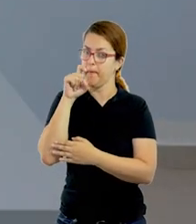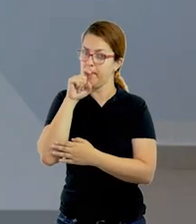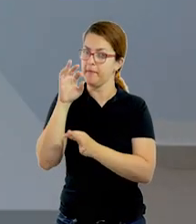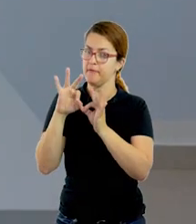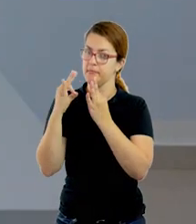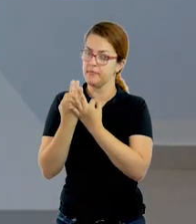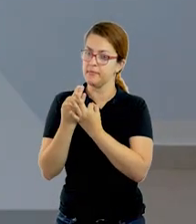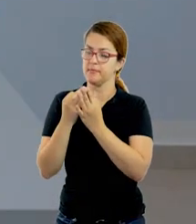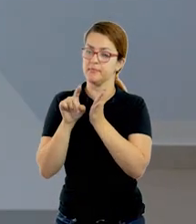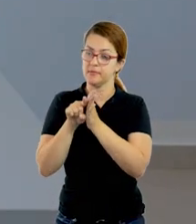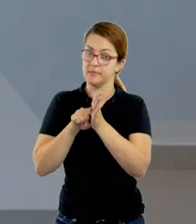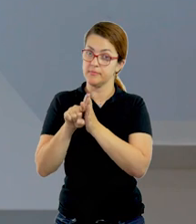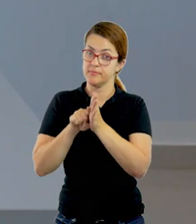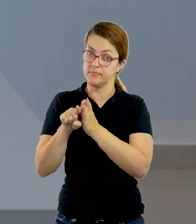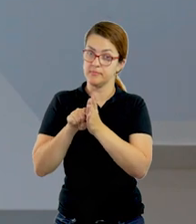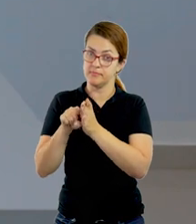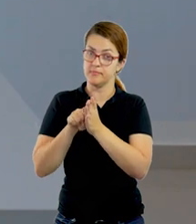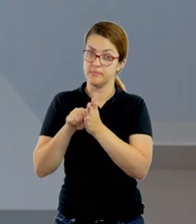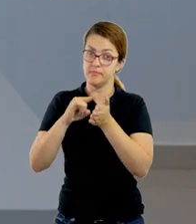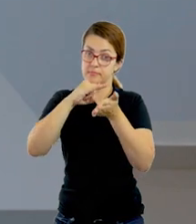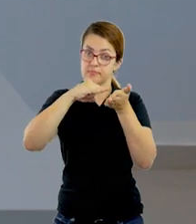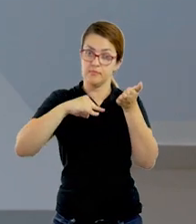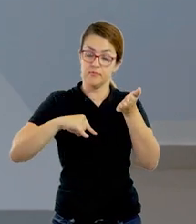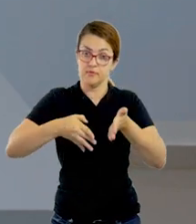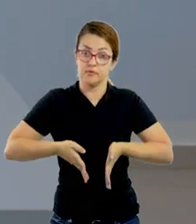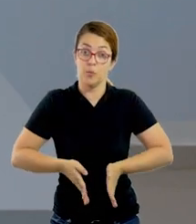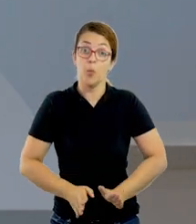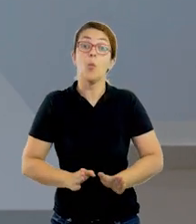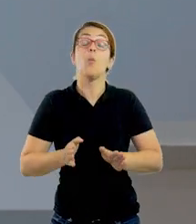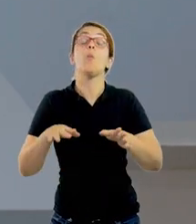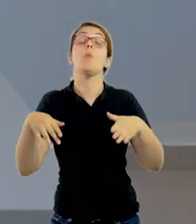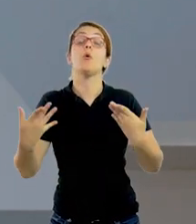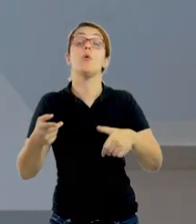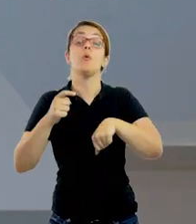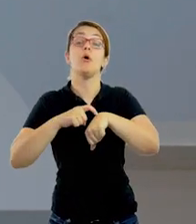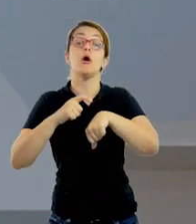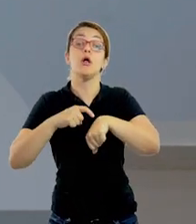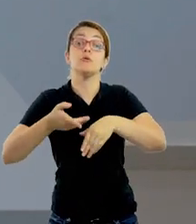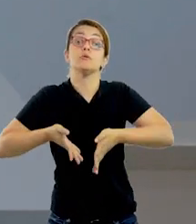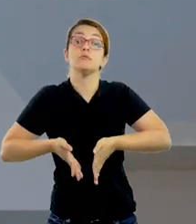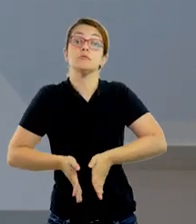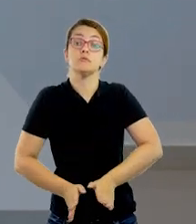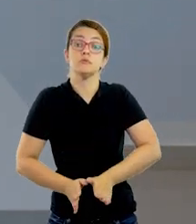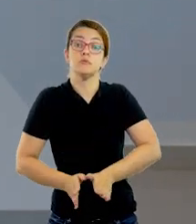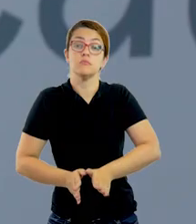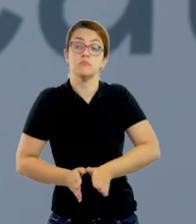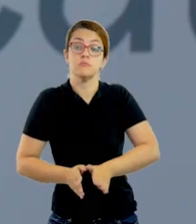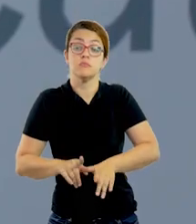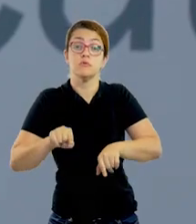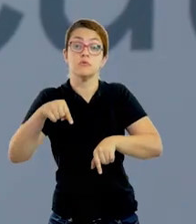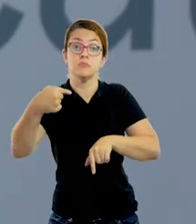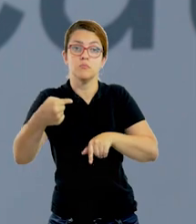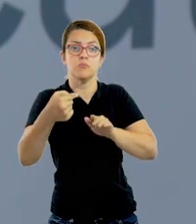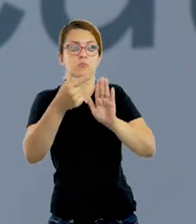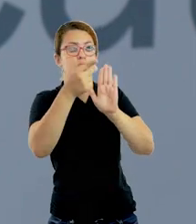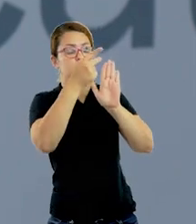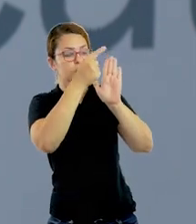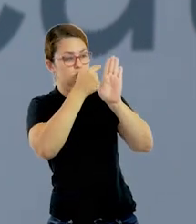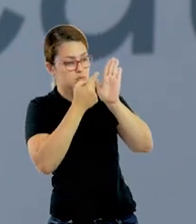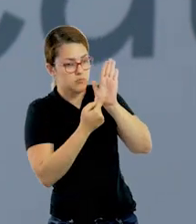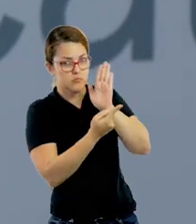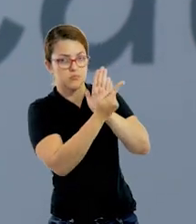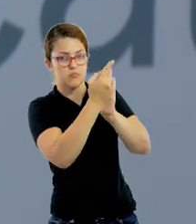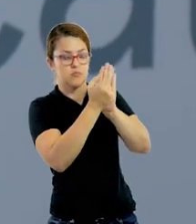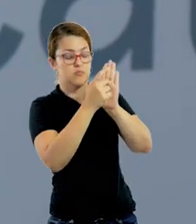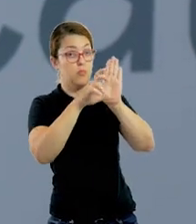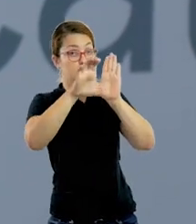para os pais de vocês, pegarem a certidão de nascimento de vocês e olhar a hora que vocês nasceram. Depois disso, vão fazer um